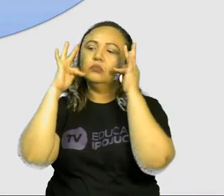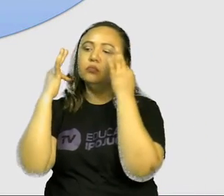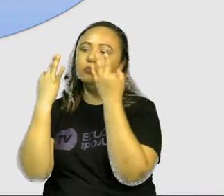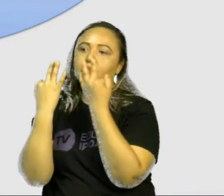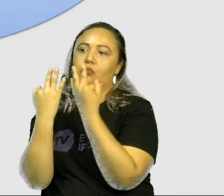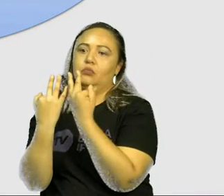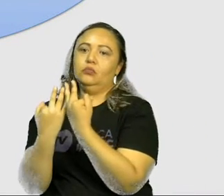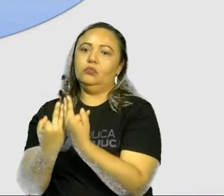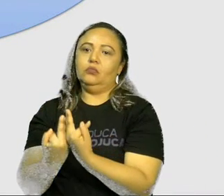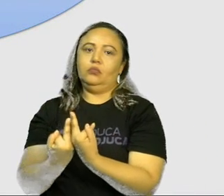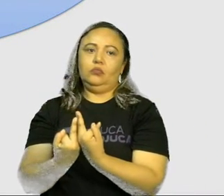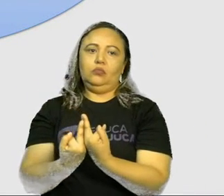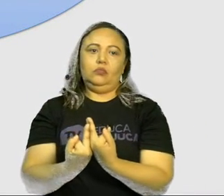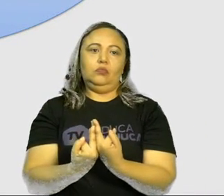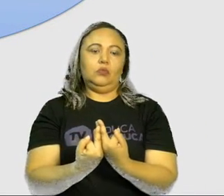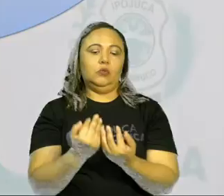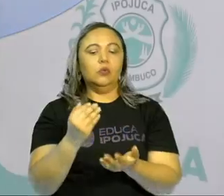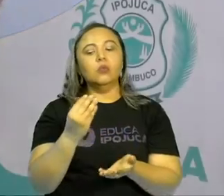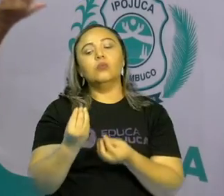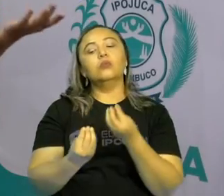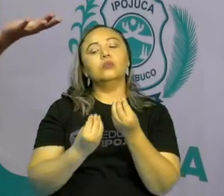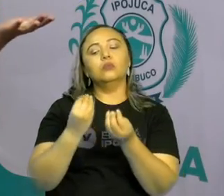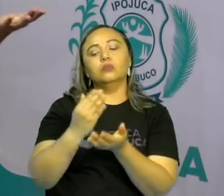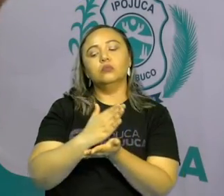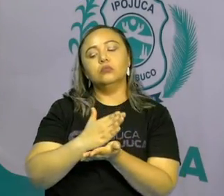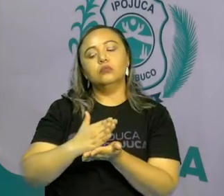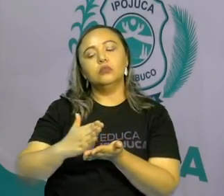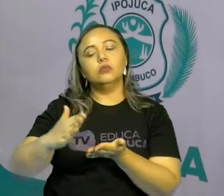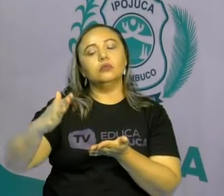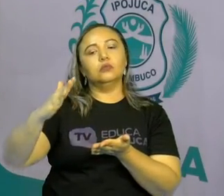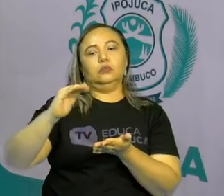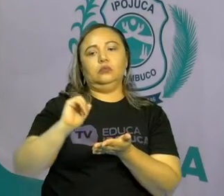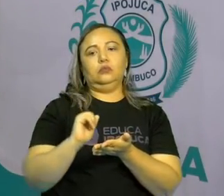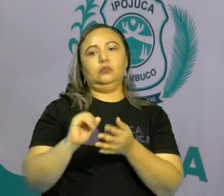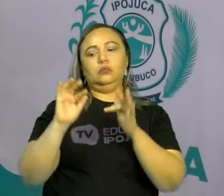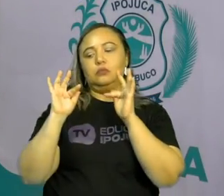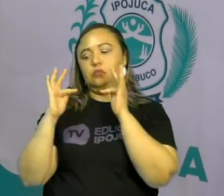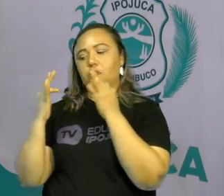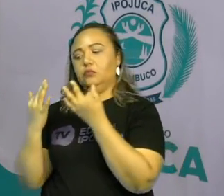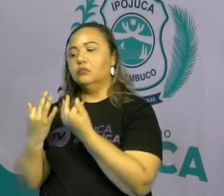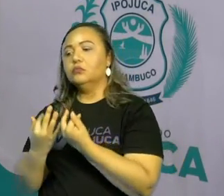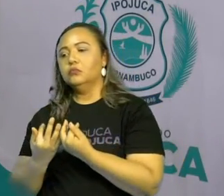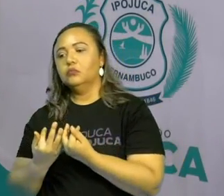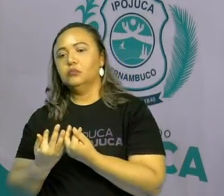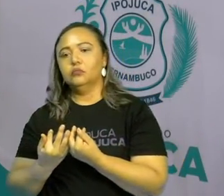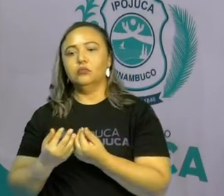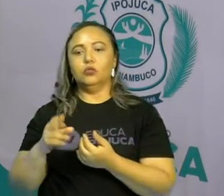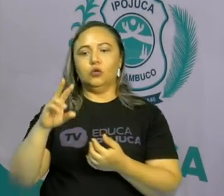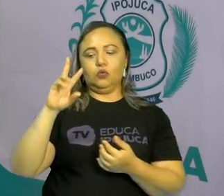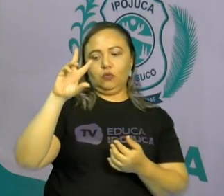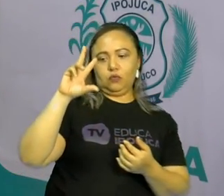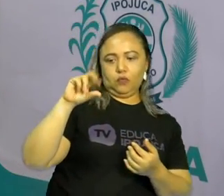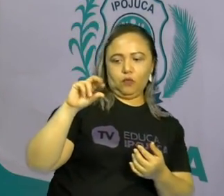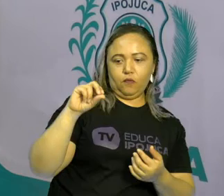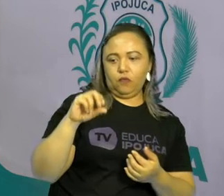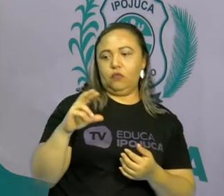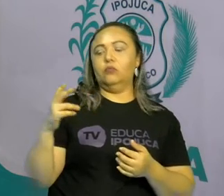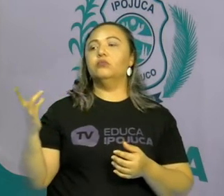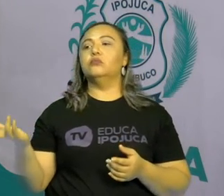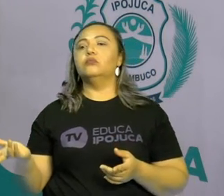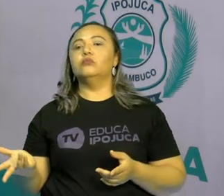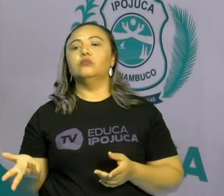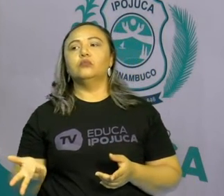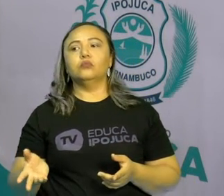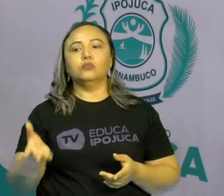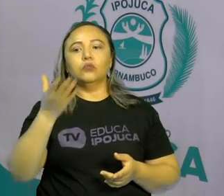origem. Aí você vai, por exemplo, como assim, professora? Você vai, meus avós moravam em